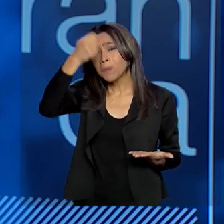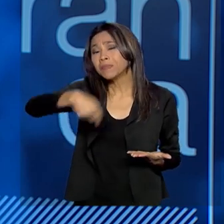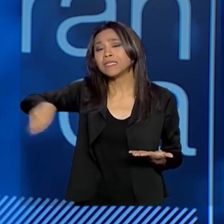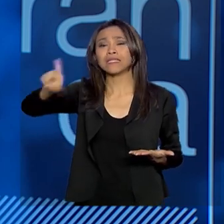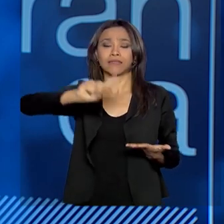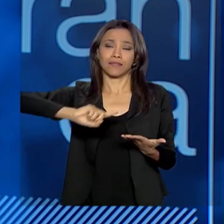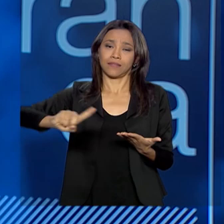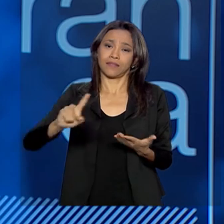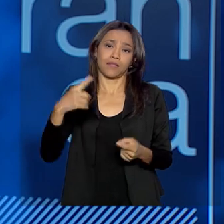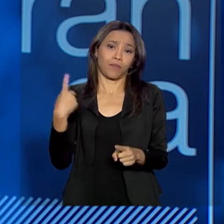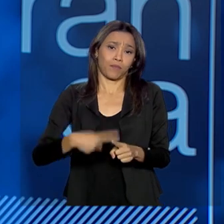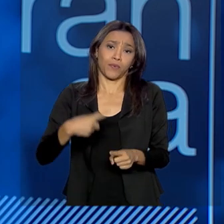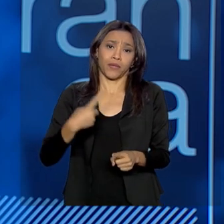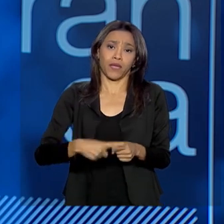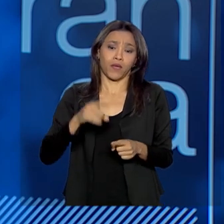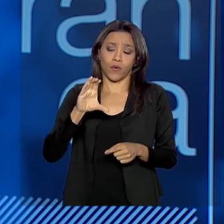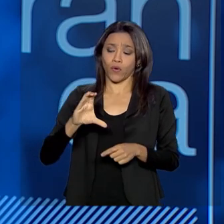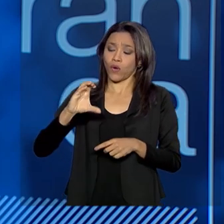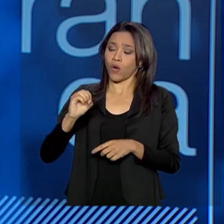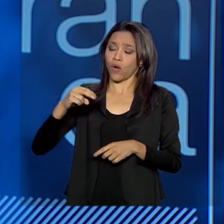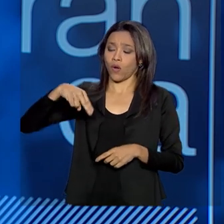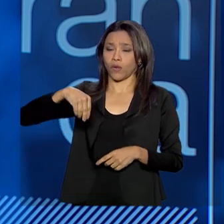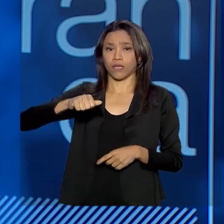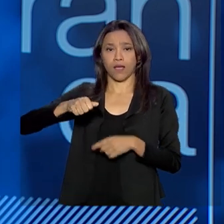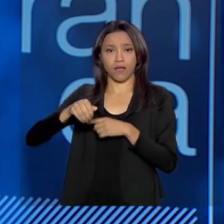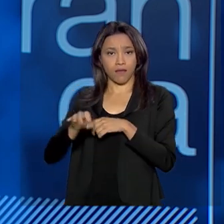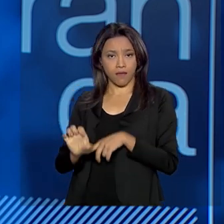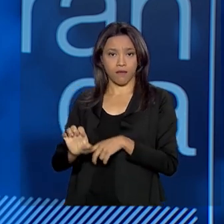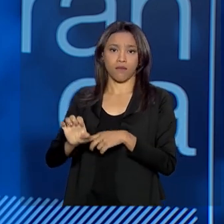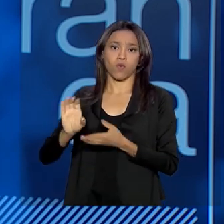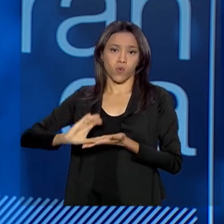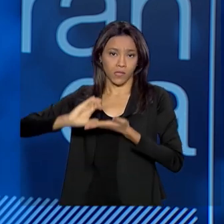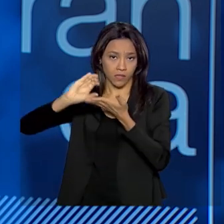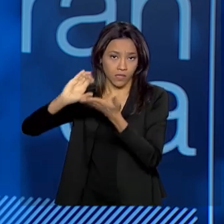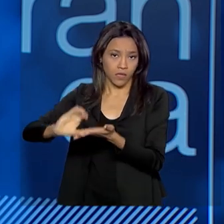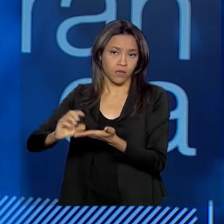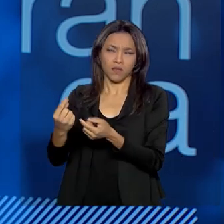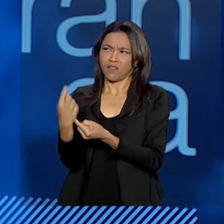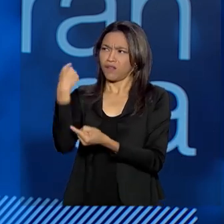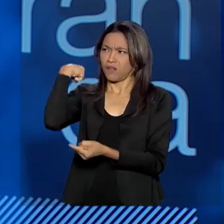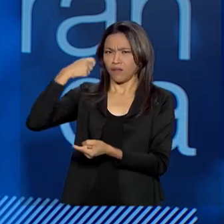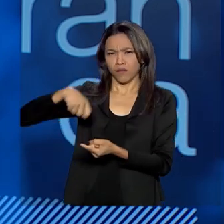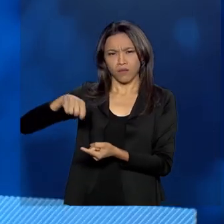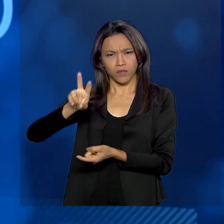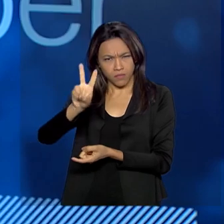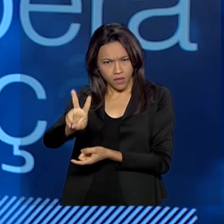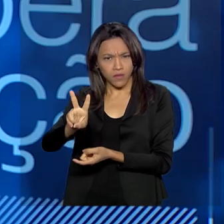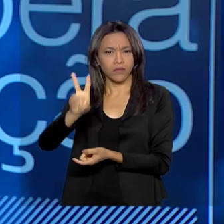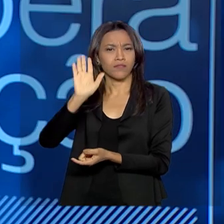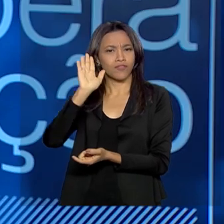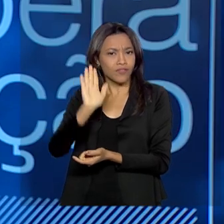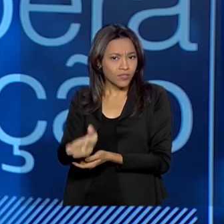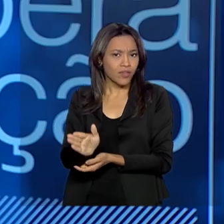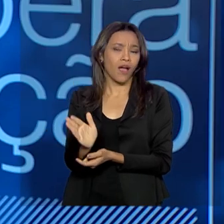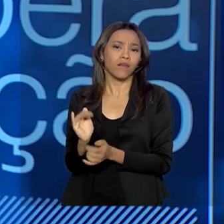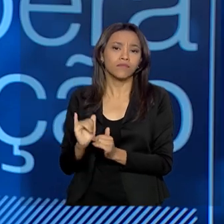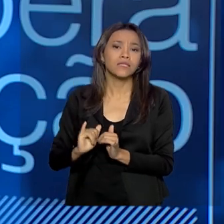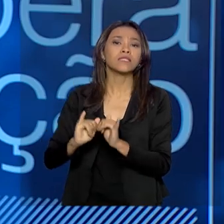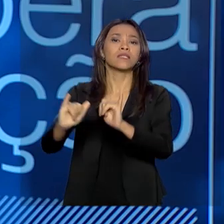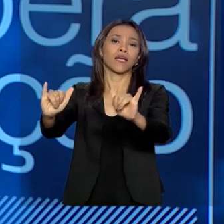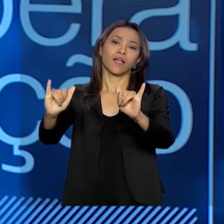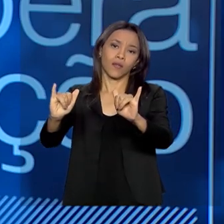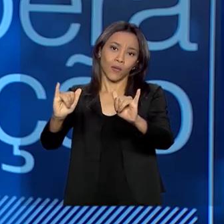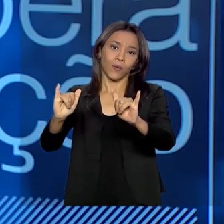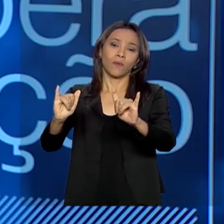necessária, porque o CONARE recentemente, em questão de dois meses atrás, declarou com